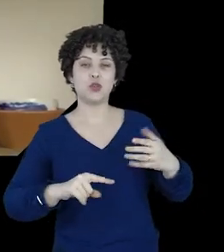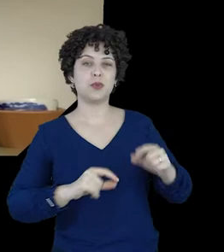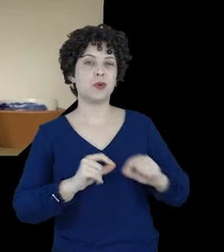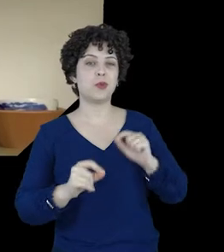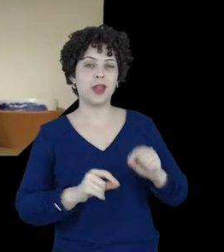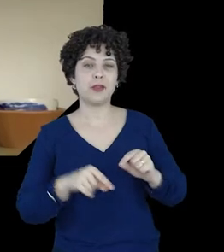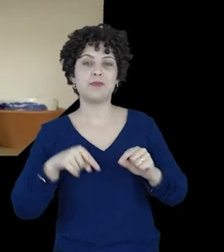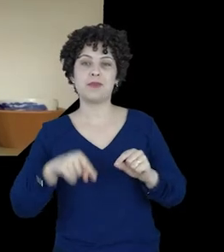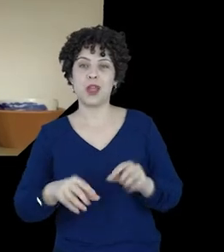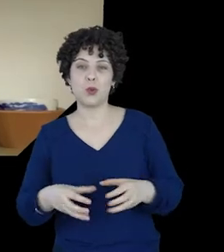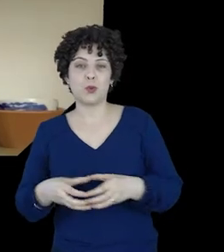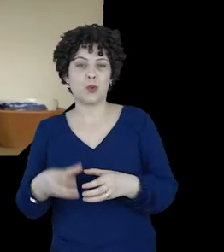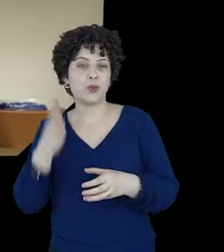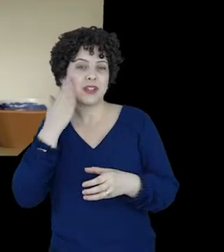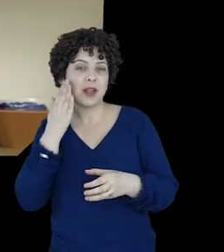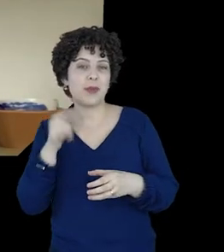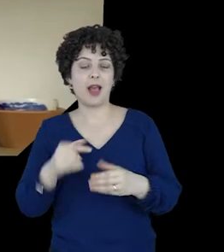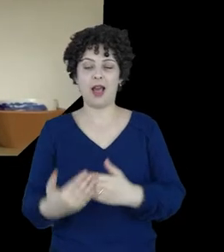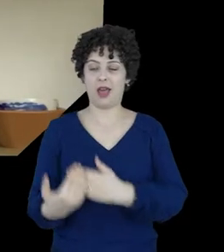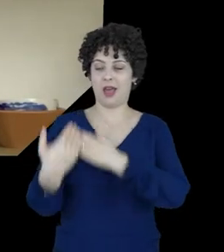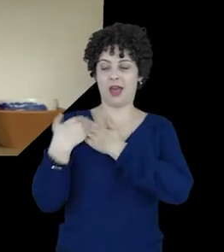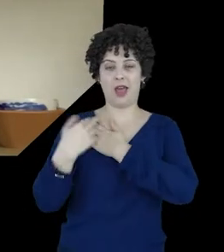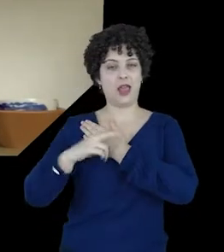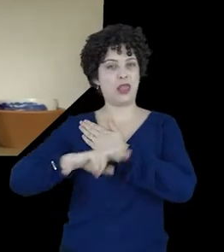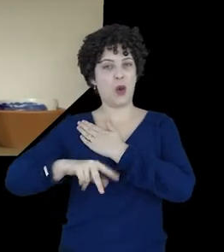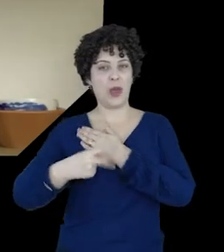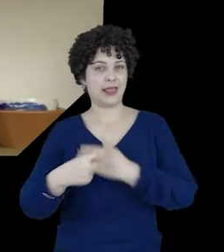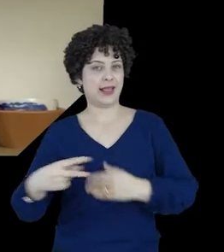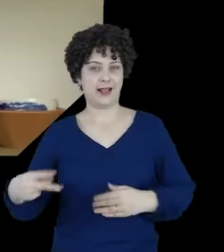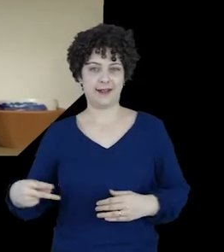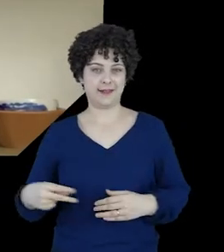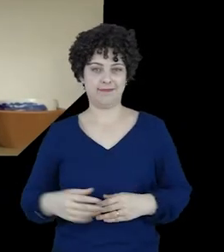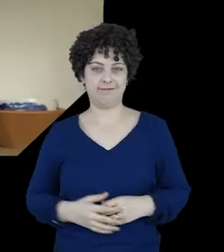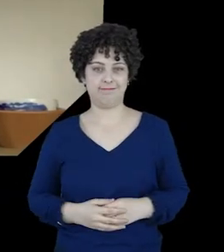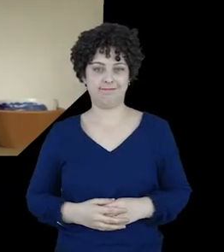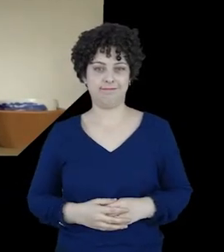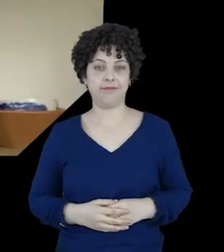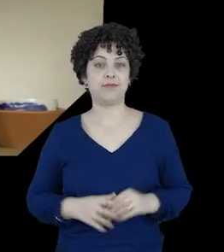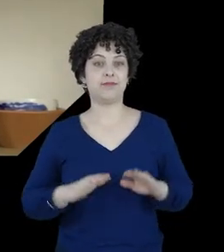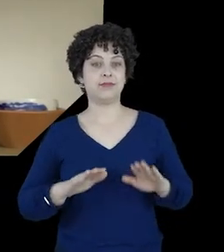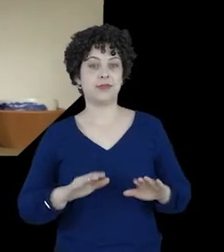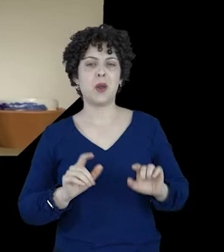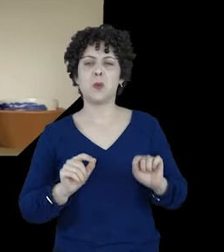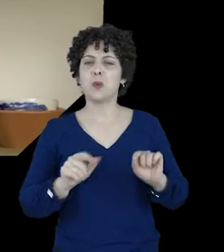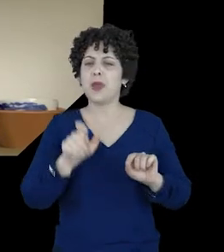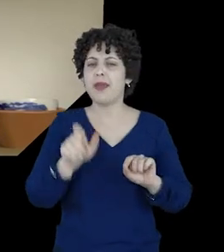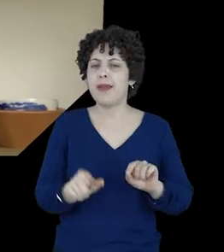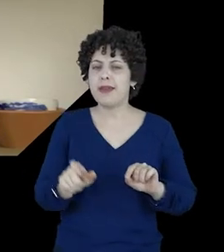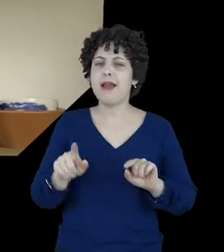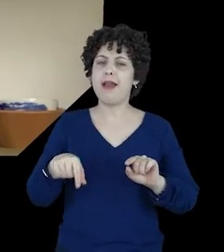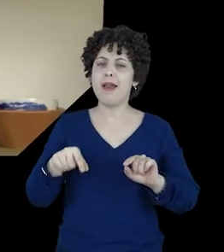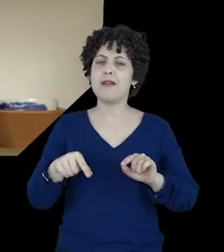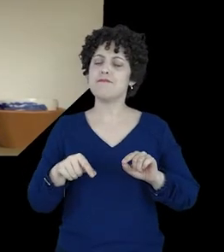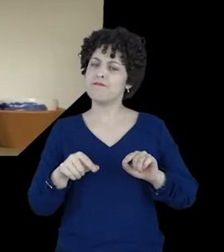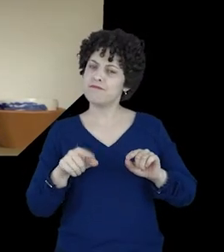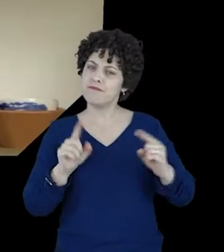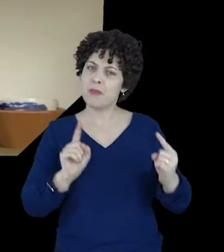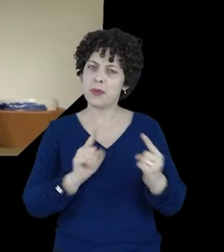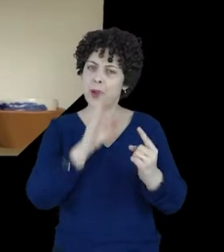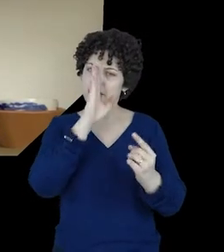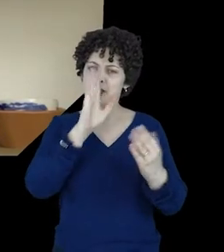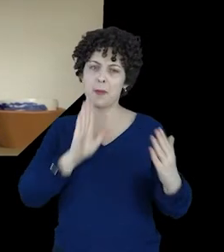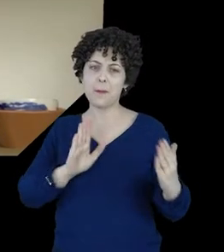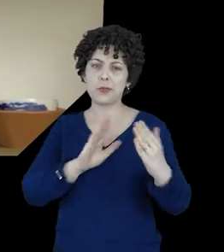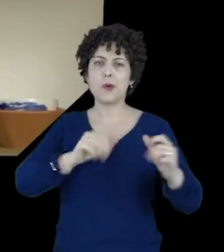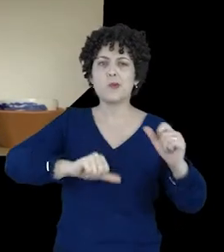defesa. Elas não deveriam assumir essa responsabilidade. Então, quem deveria estar na linha de frente